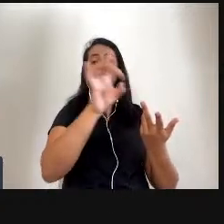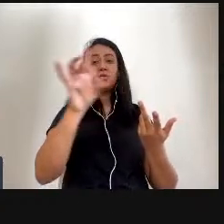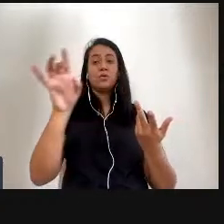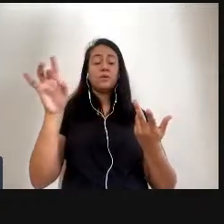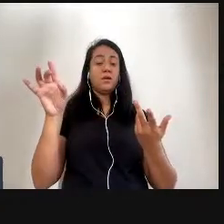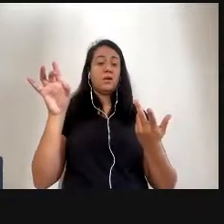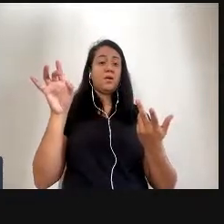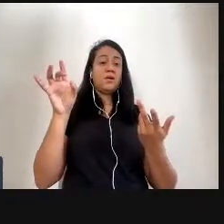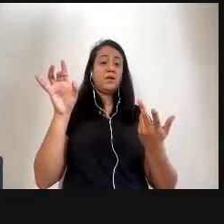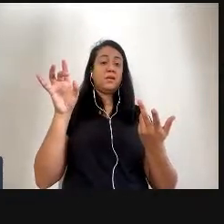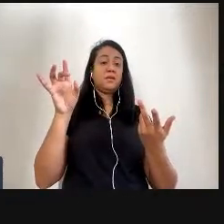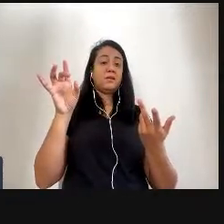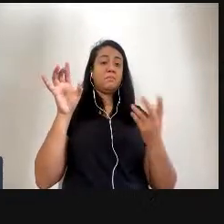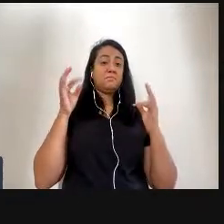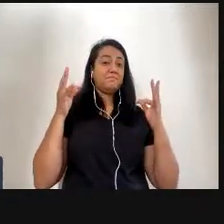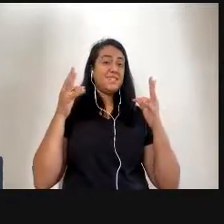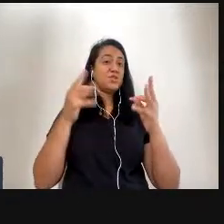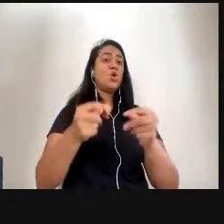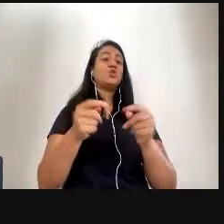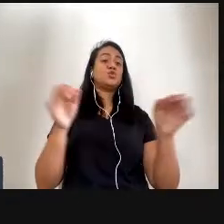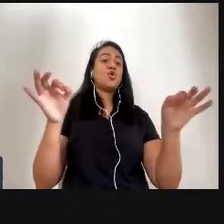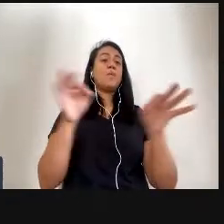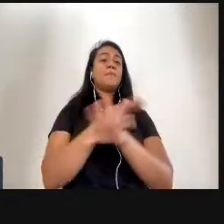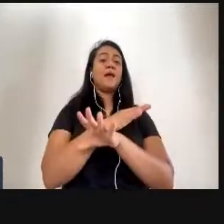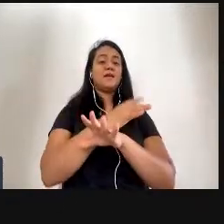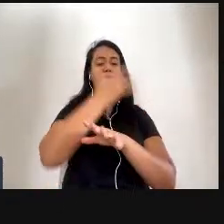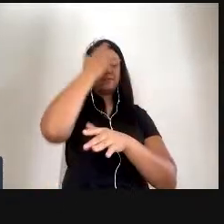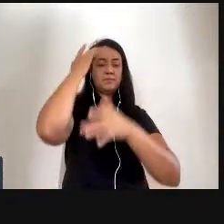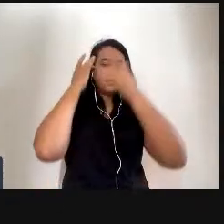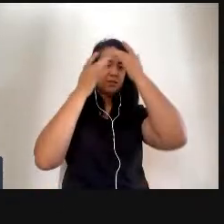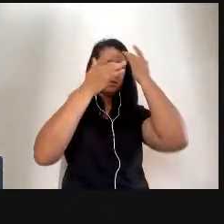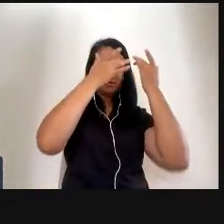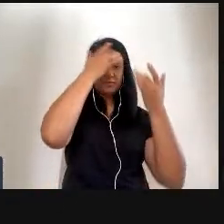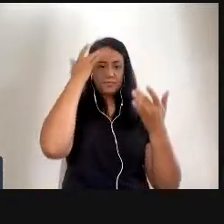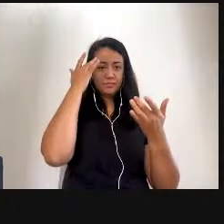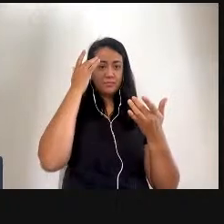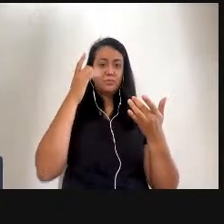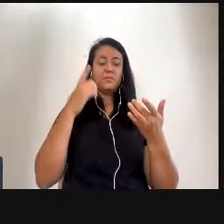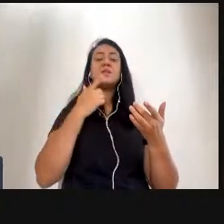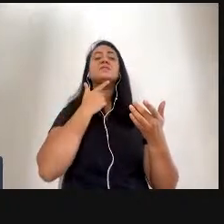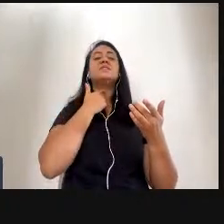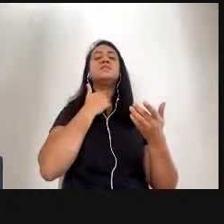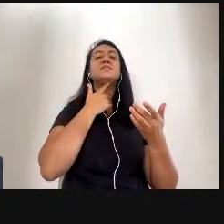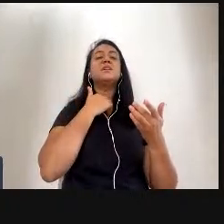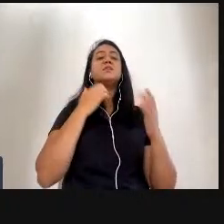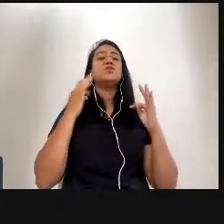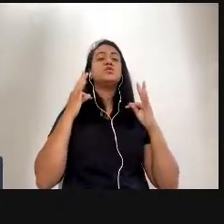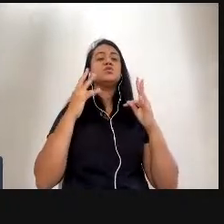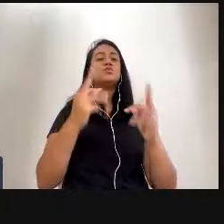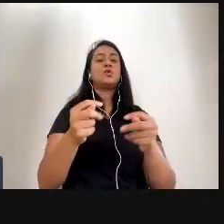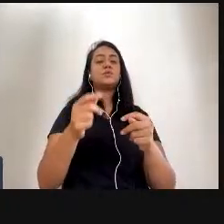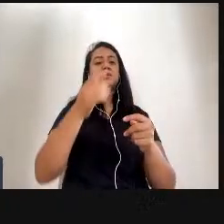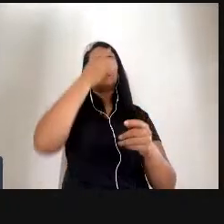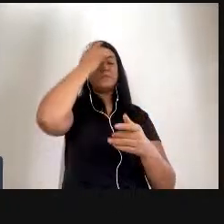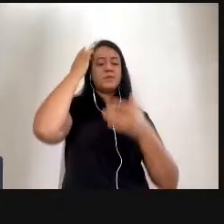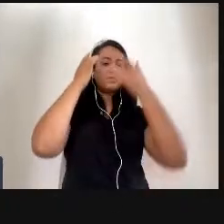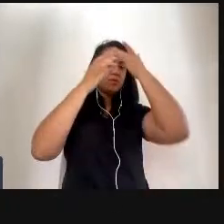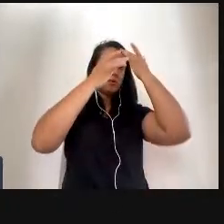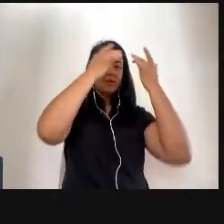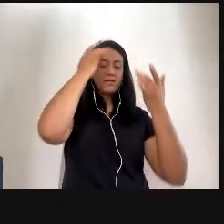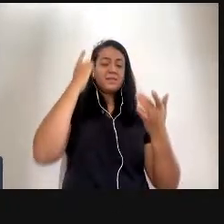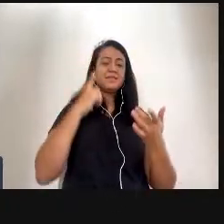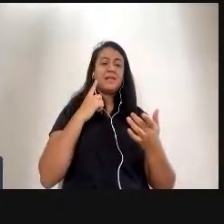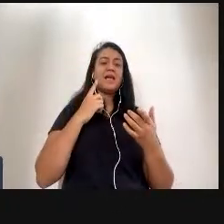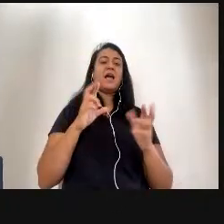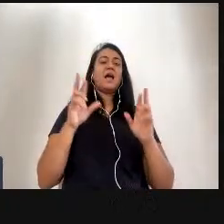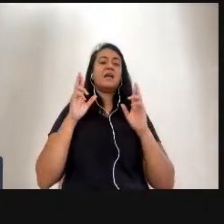pelo cuidado, mas para todos. É como se houvesse um desejo de que todo mundo assumisse essa responsabilidade do cuidar